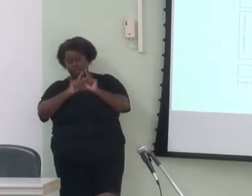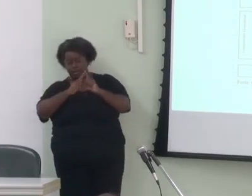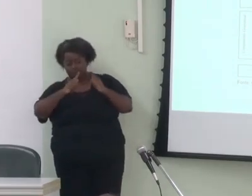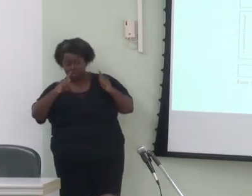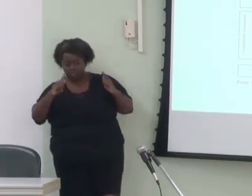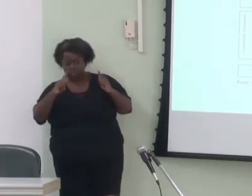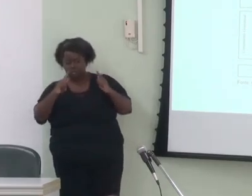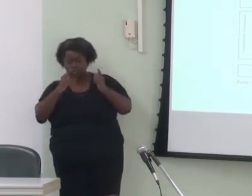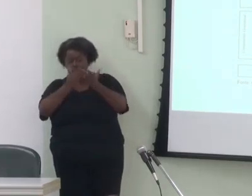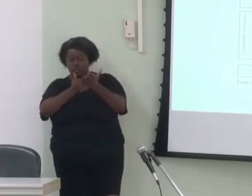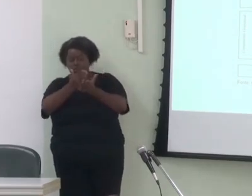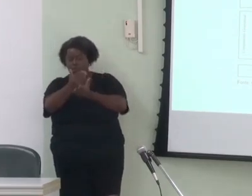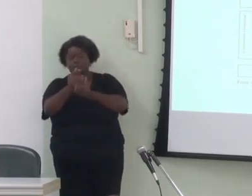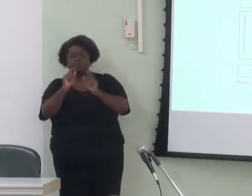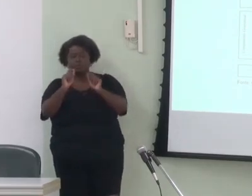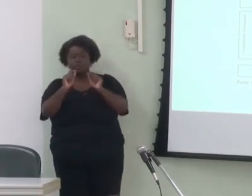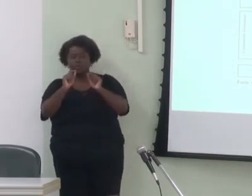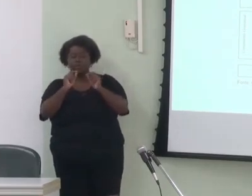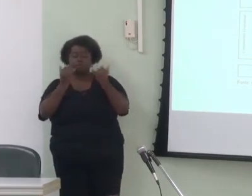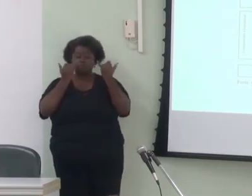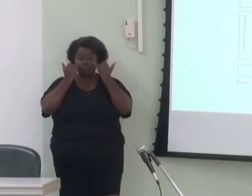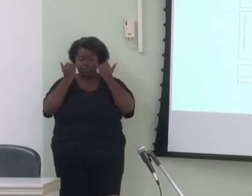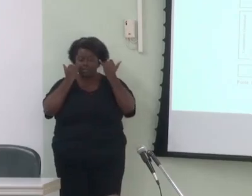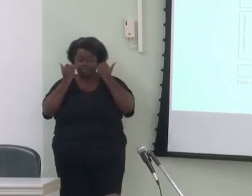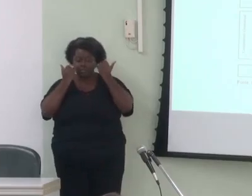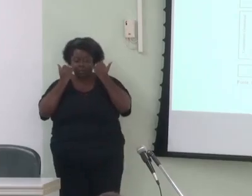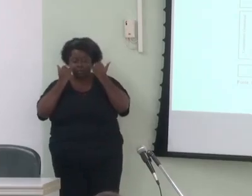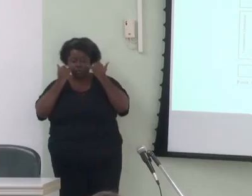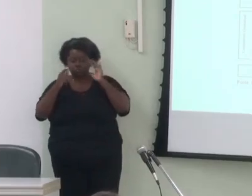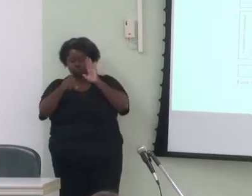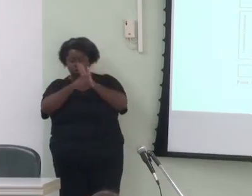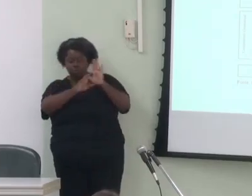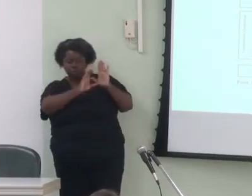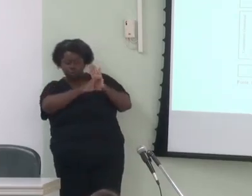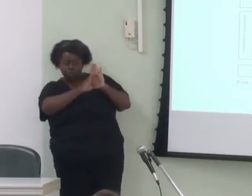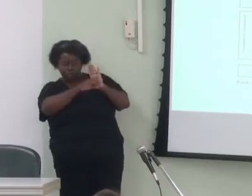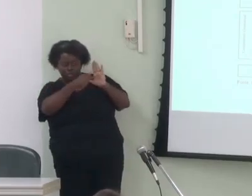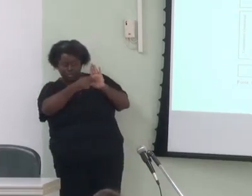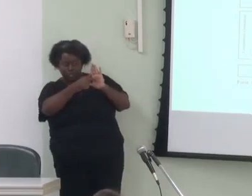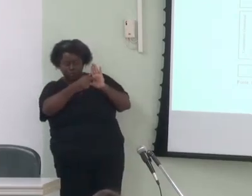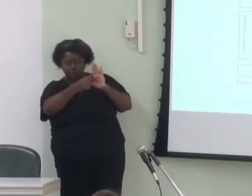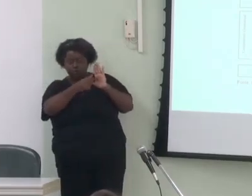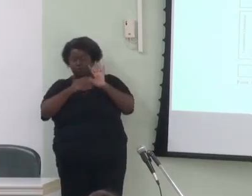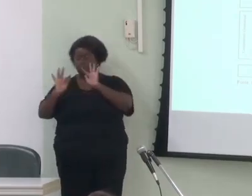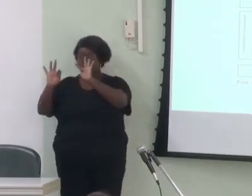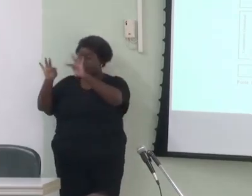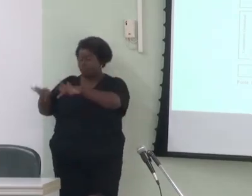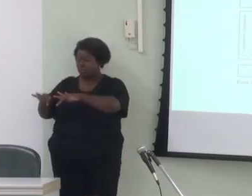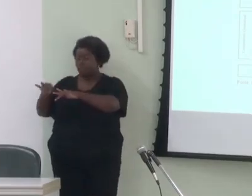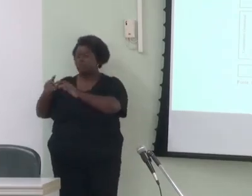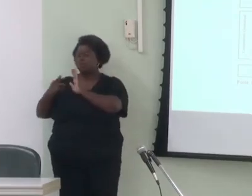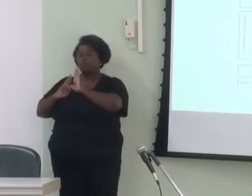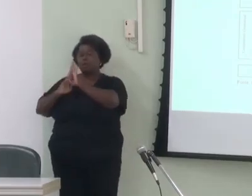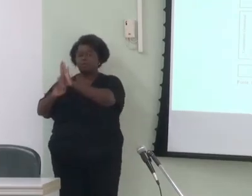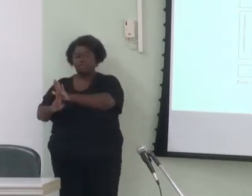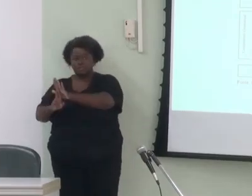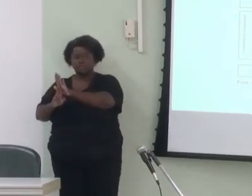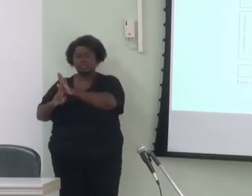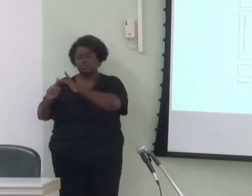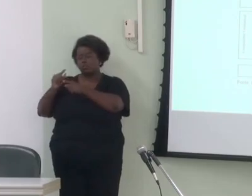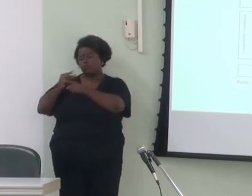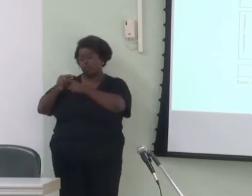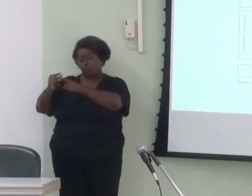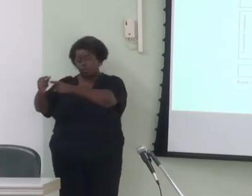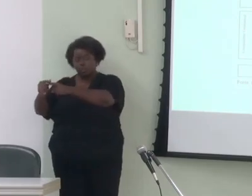começa com a informação que provém do componente conceitual e que termina com uma representação fonológica que será transmitida ao